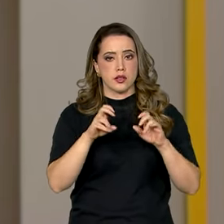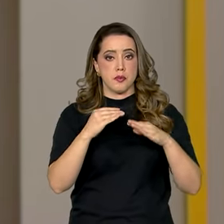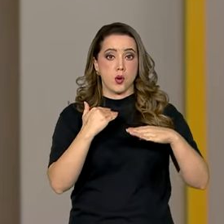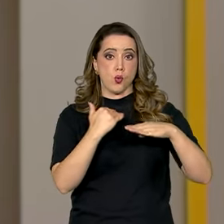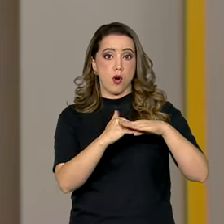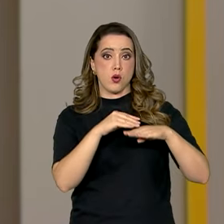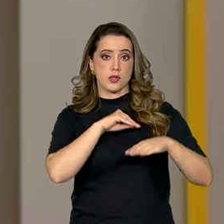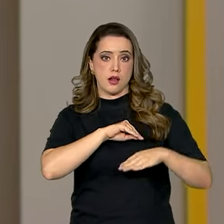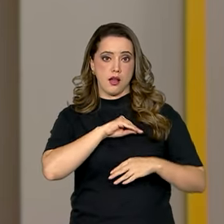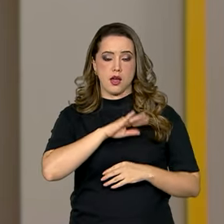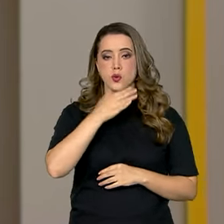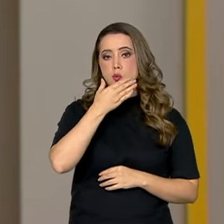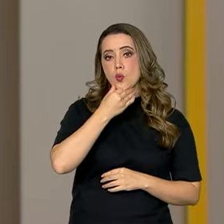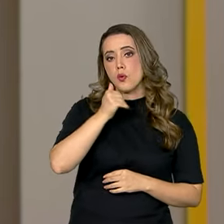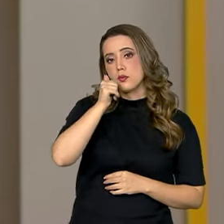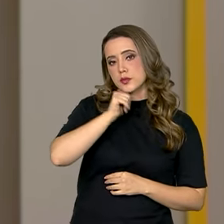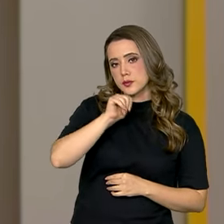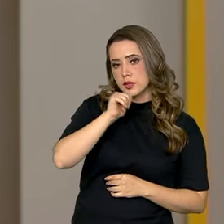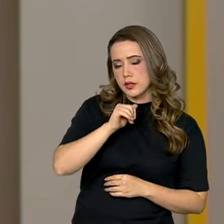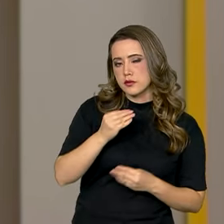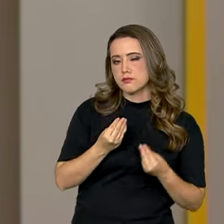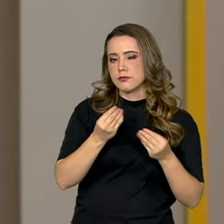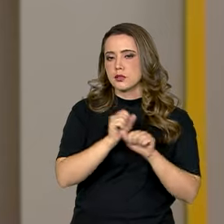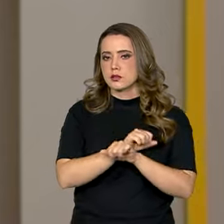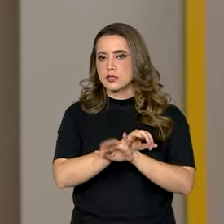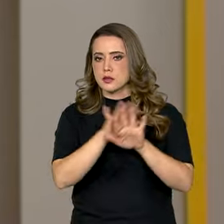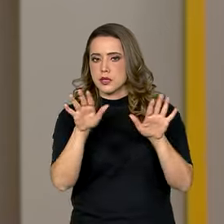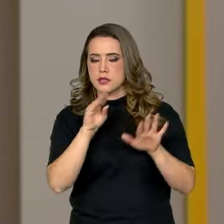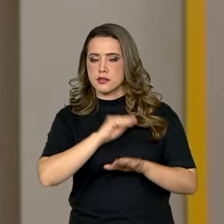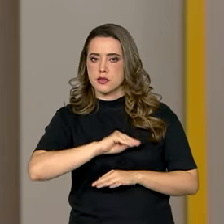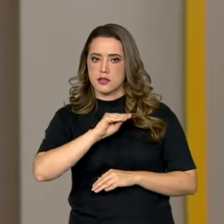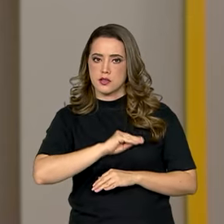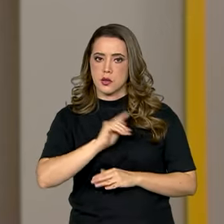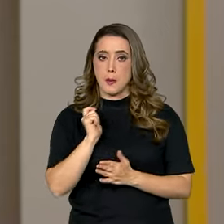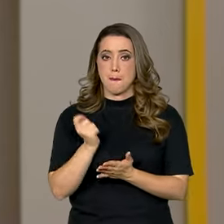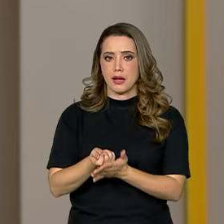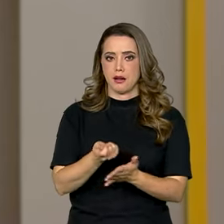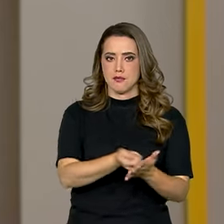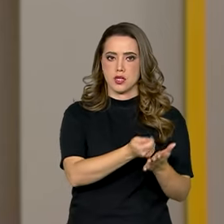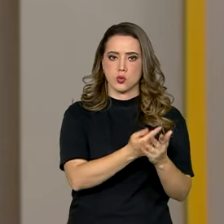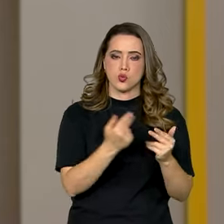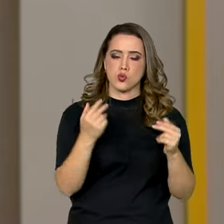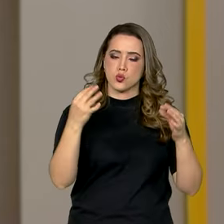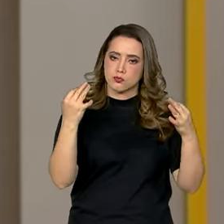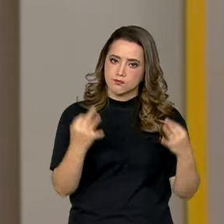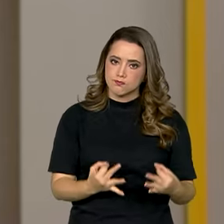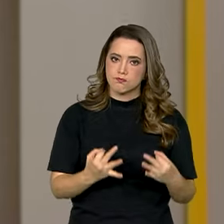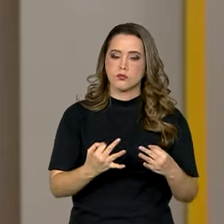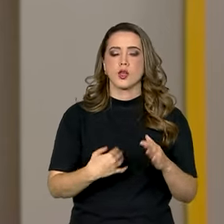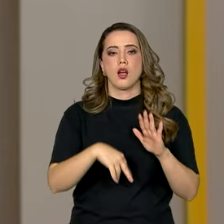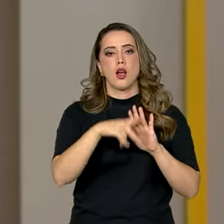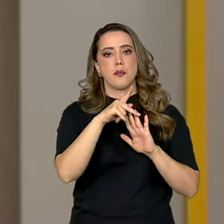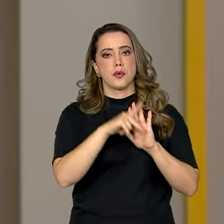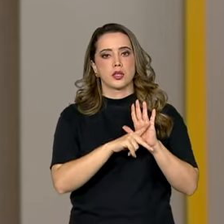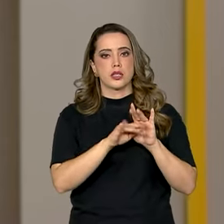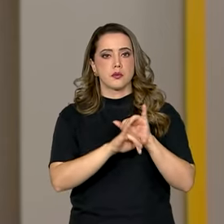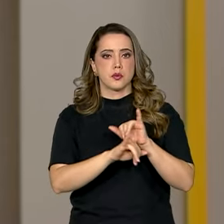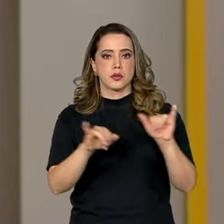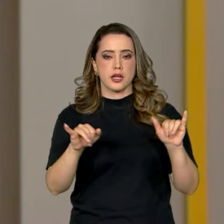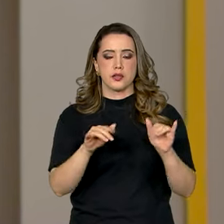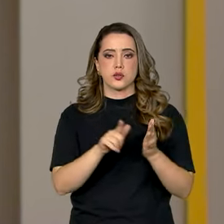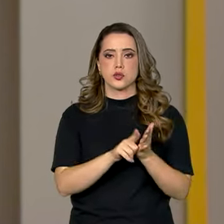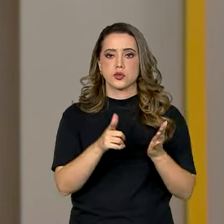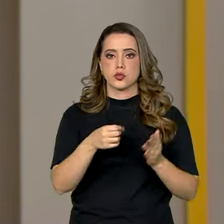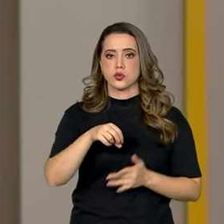mulheres e homens, dando transparência salarial e critérios remuneratórios. A portaria foi publicada hoje no Diário